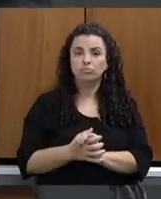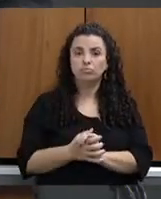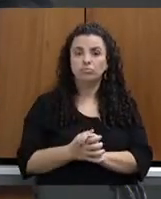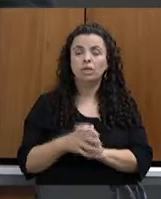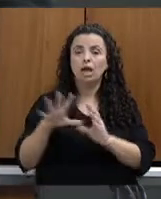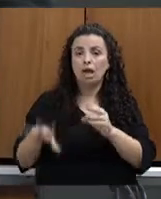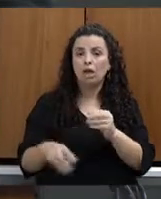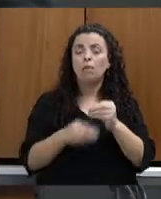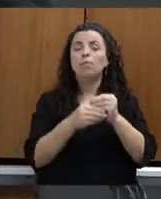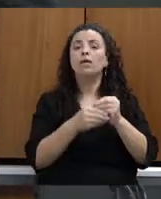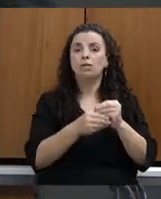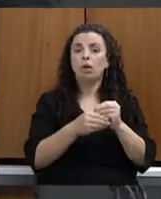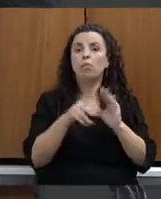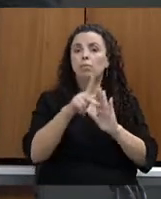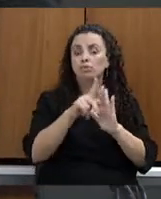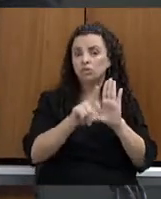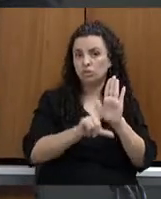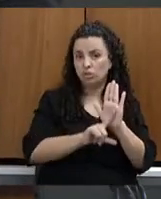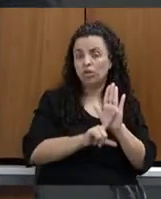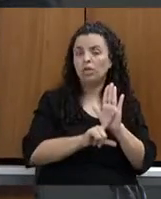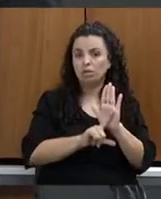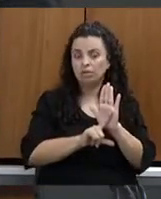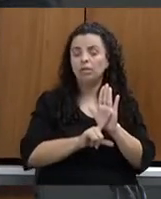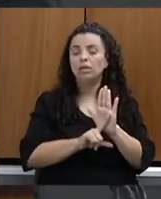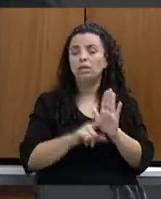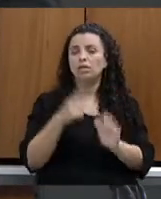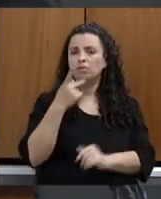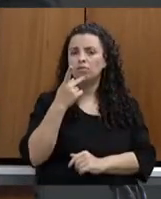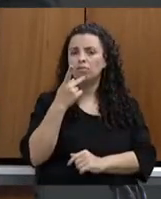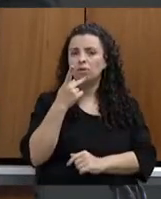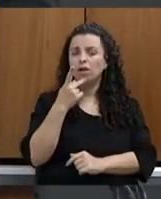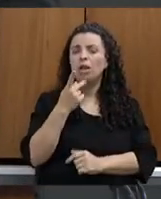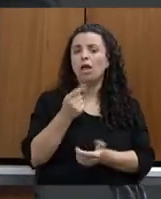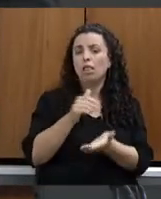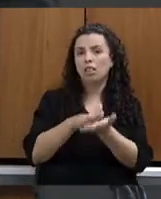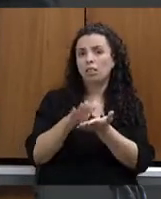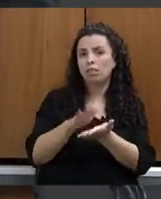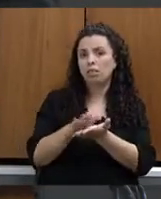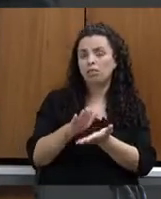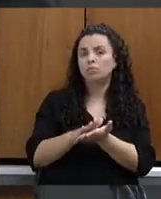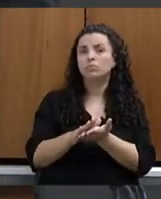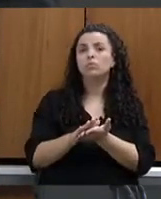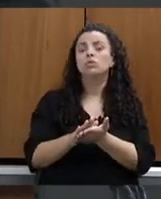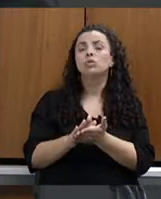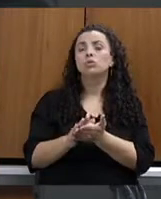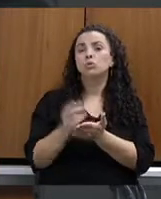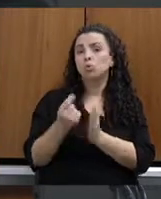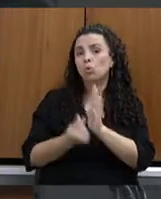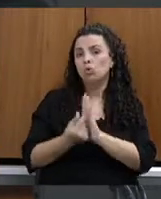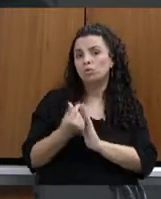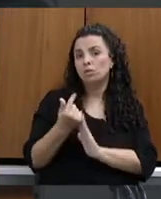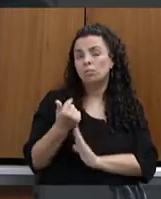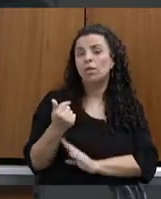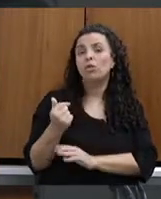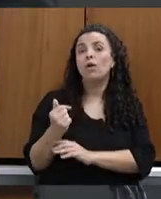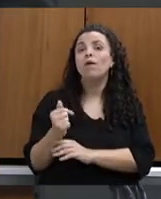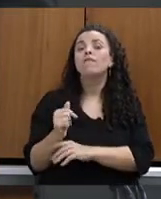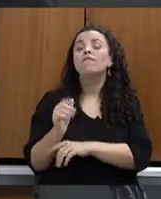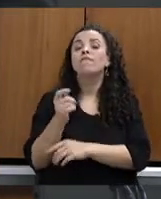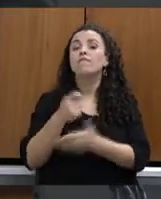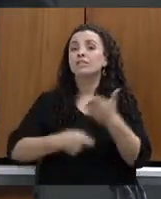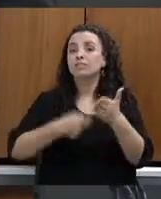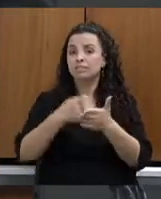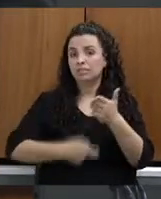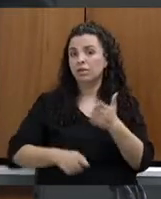2022, que estima a receita e fixa as despesas do orçamento fiscal do Estado e do orçamento de investimentos das empresas